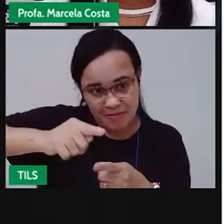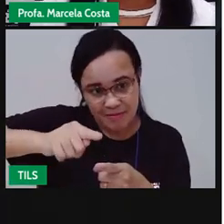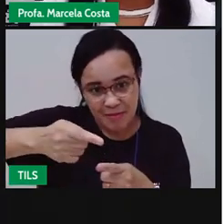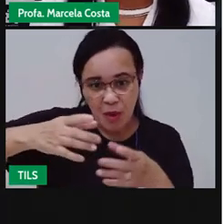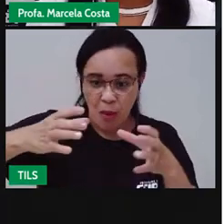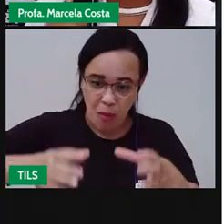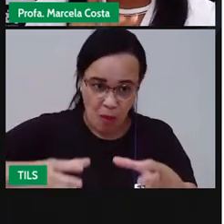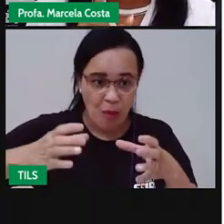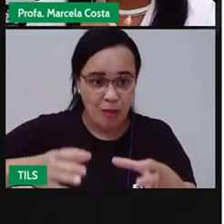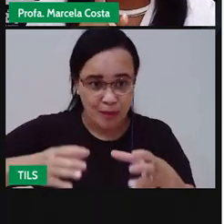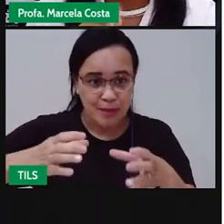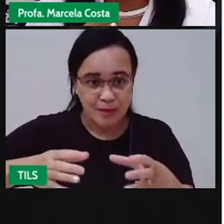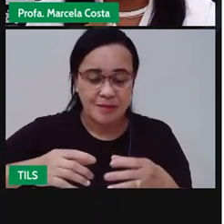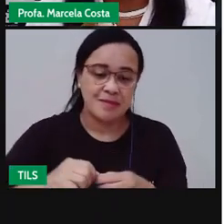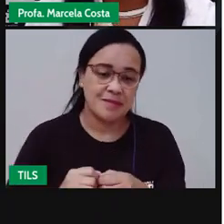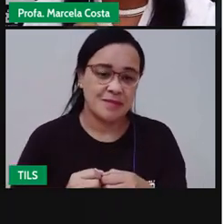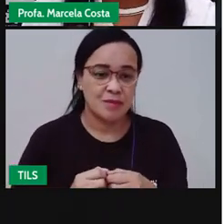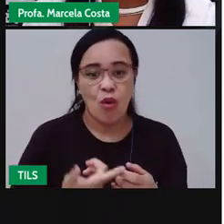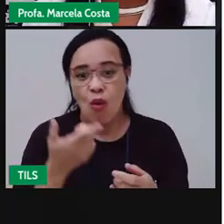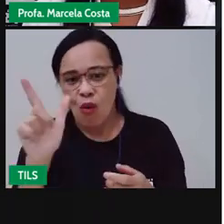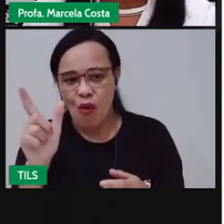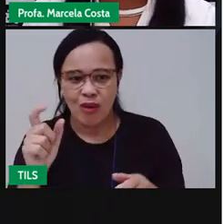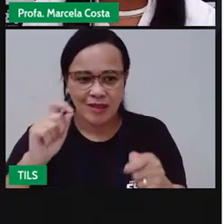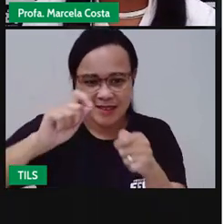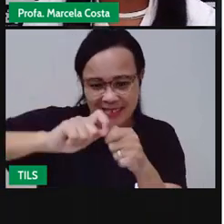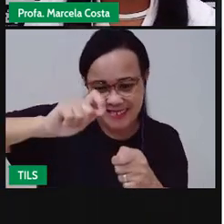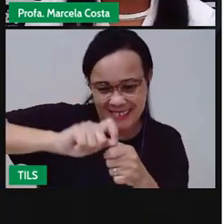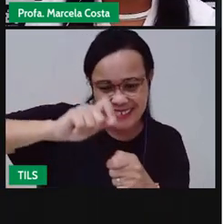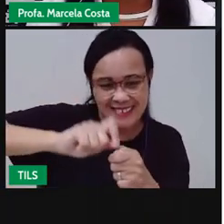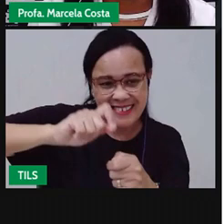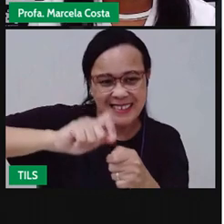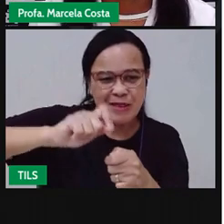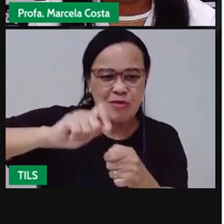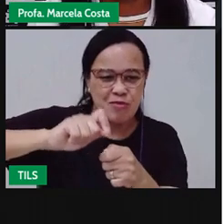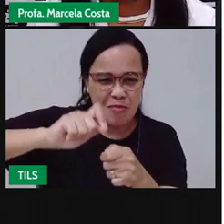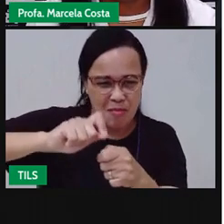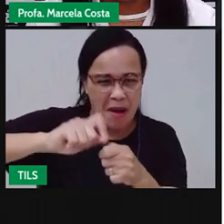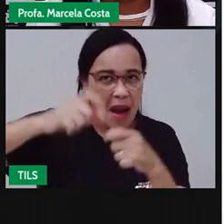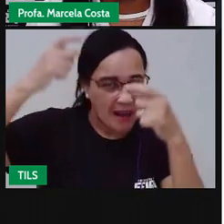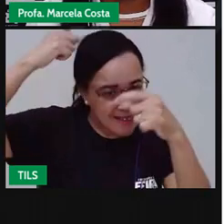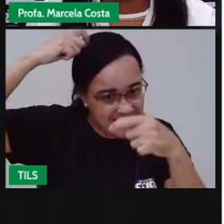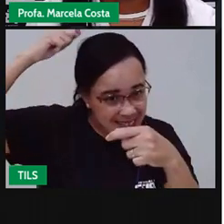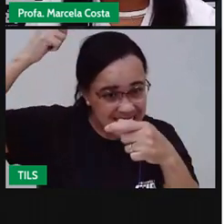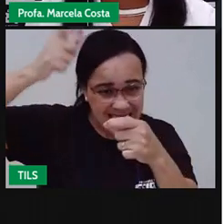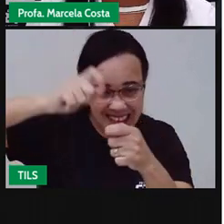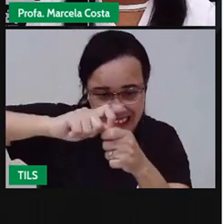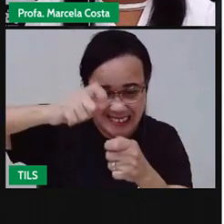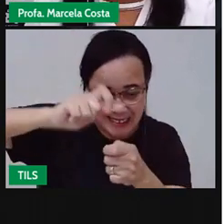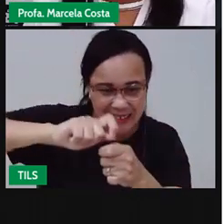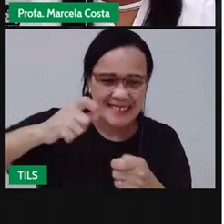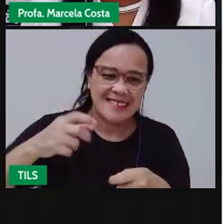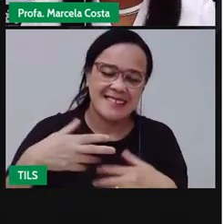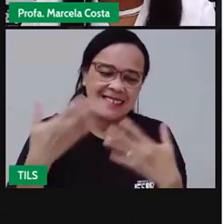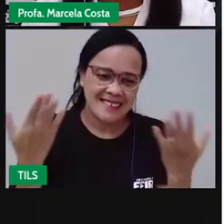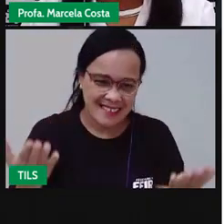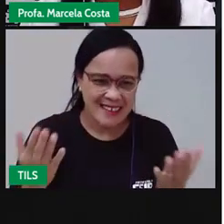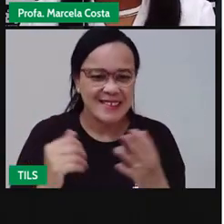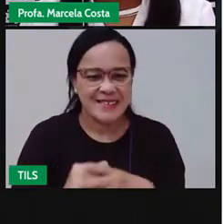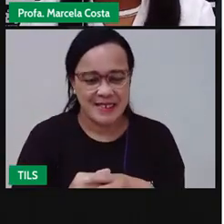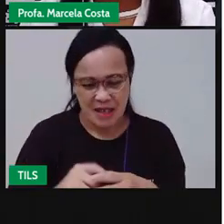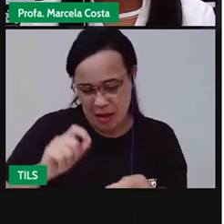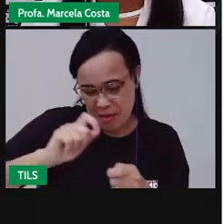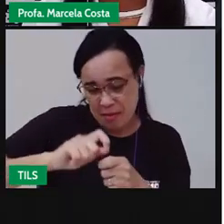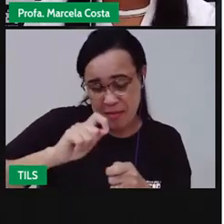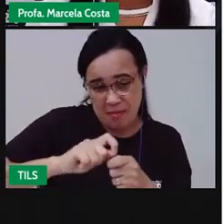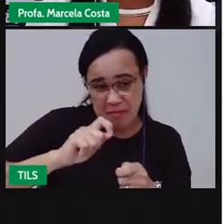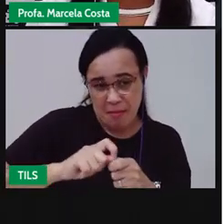vimos outros como o polegar, que também é conhecido como mata-piolhos. Falando em mata